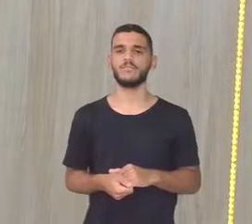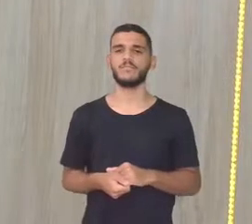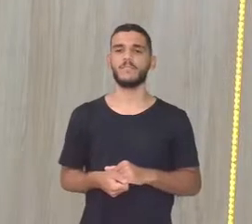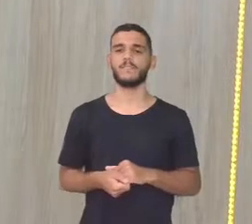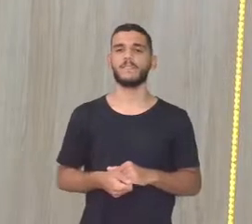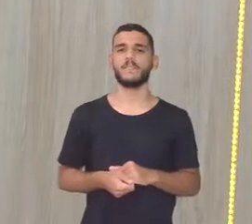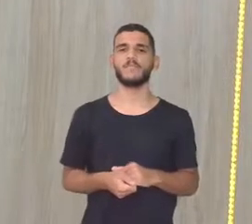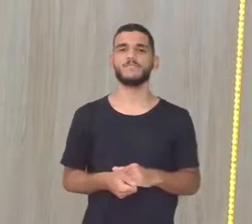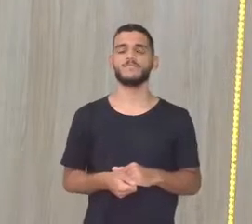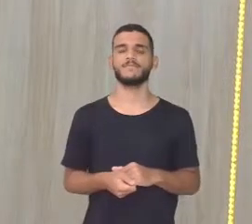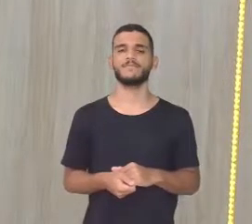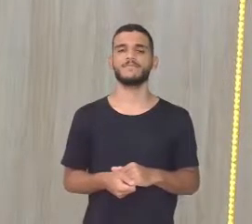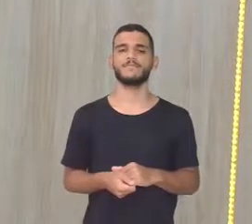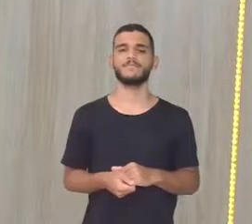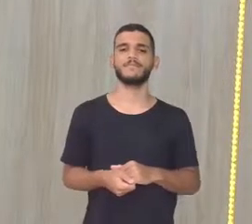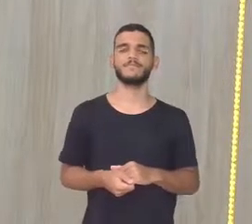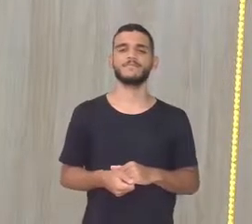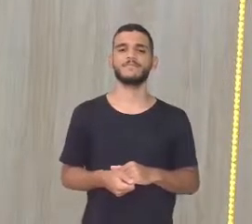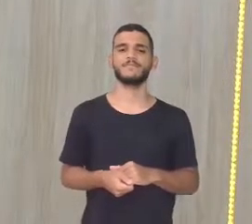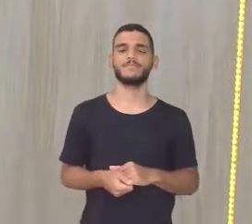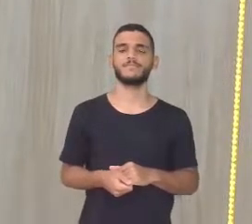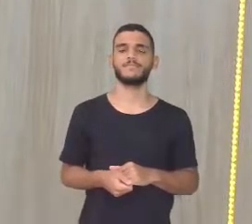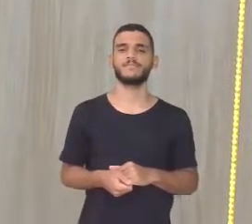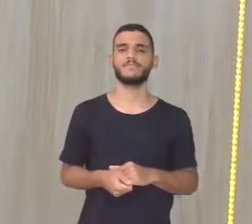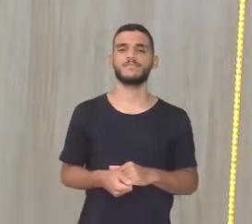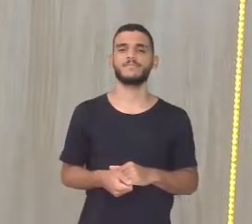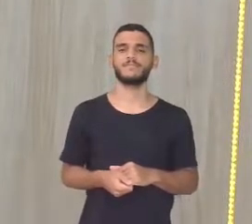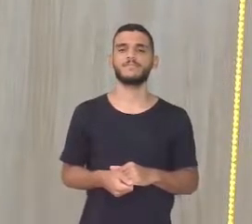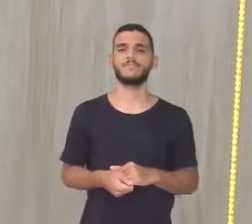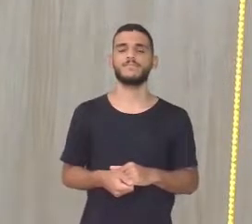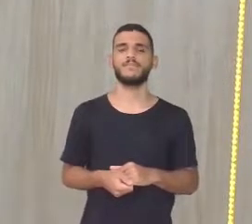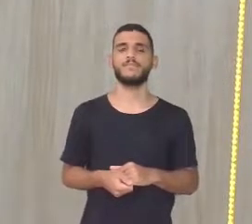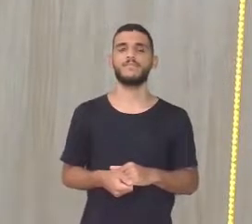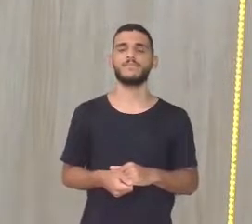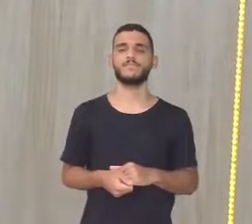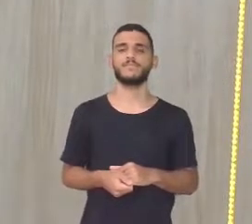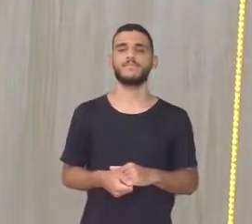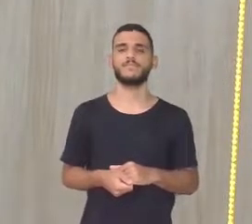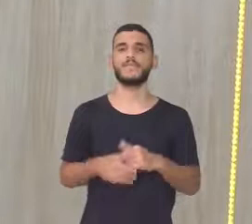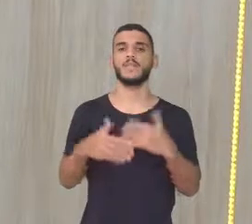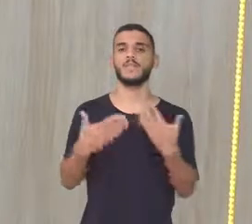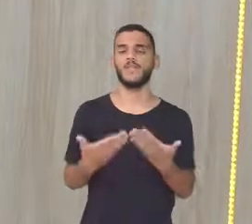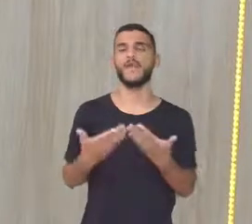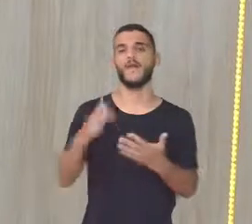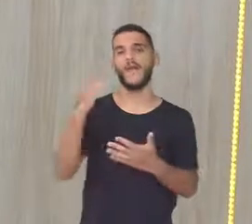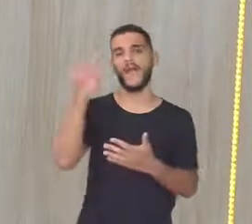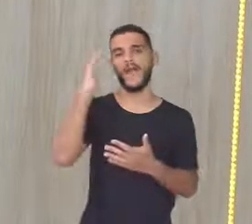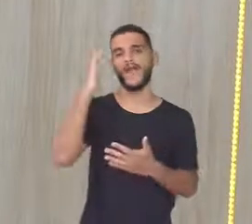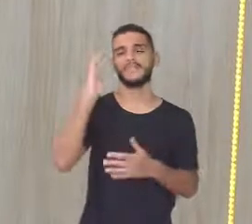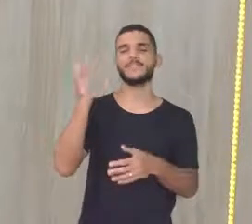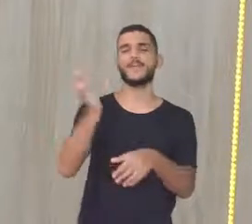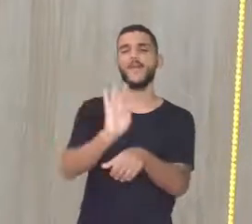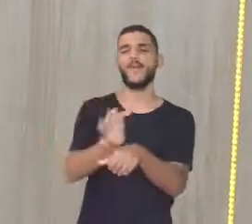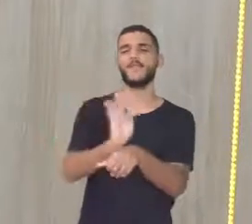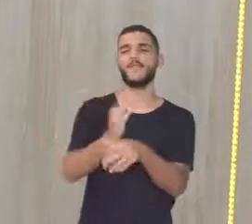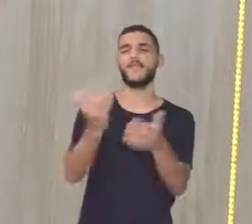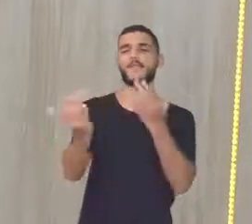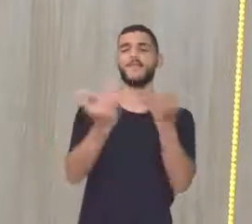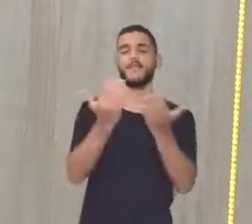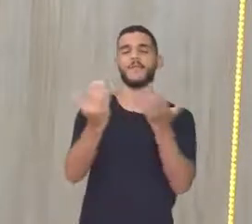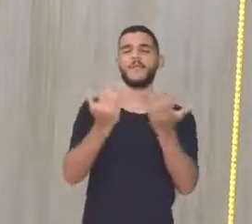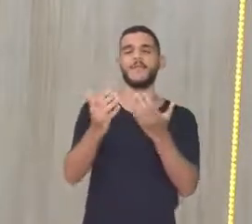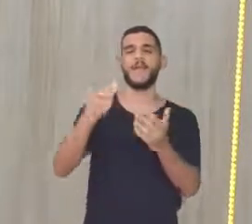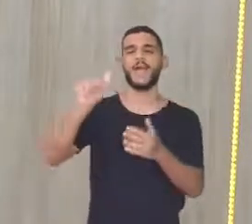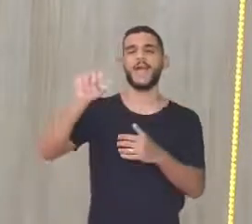não? Eu tenho Valhalla Valhalla é o paraíso É quando o guerreiro Morria em combate Ele é por Valhalla Mas Asgard